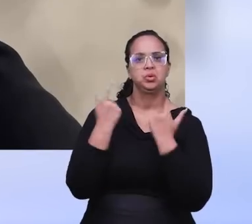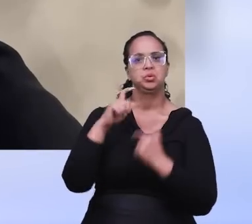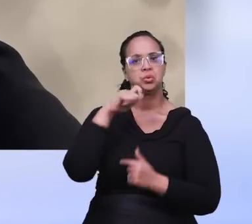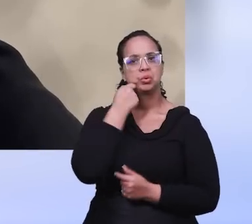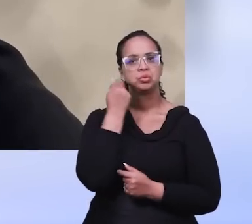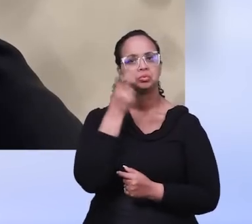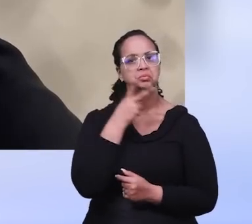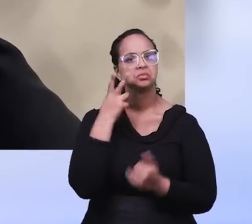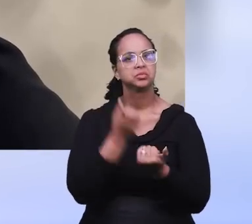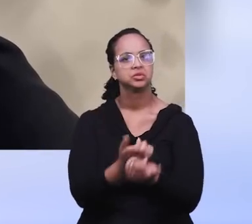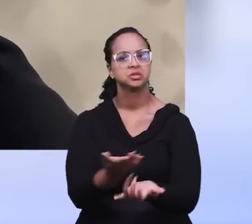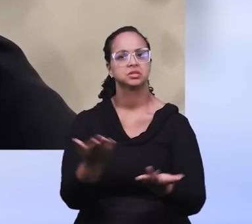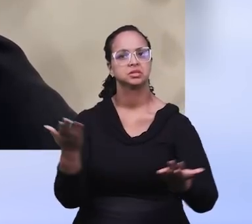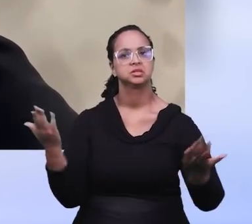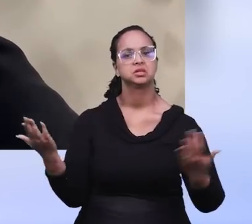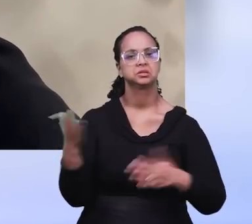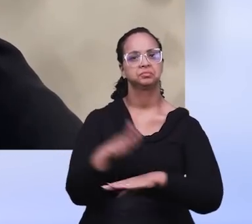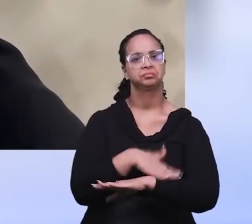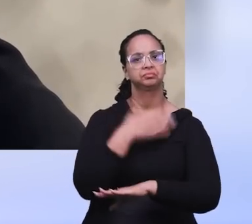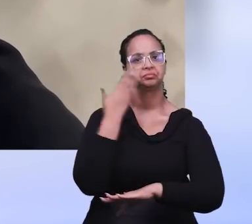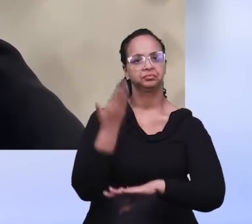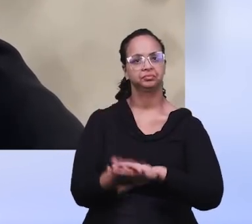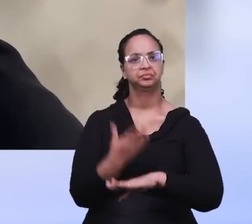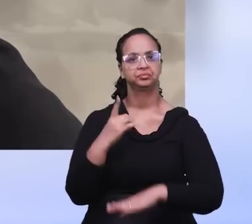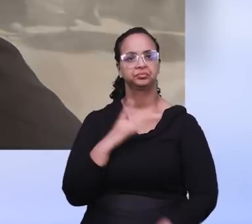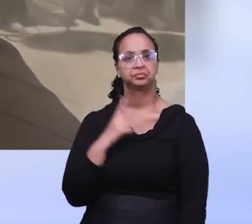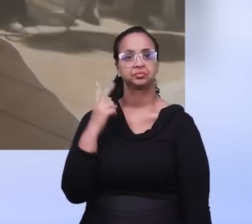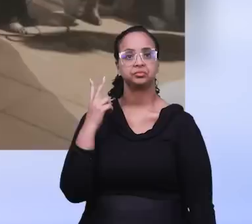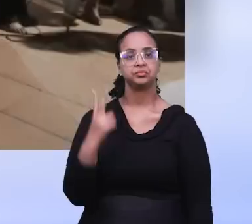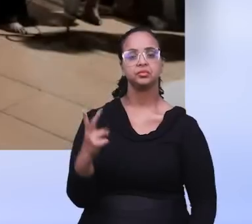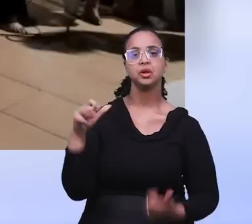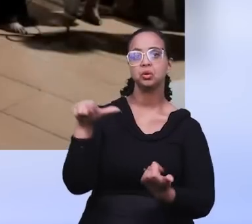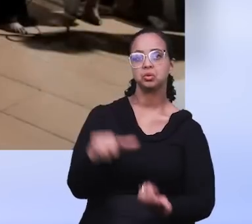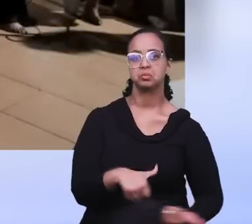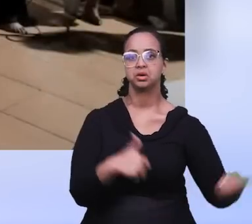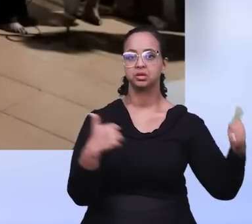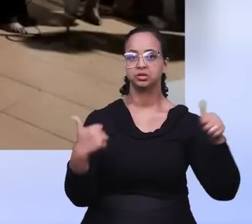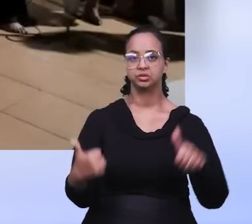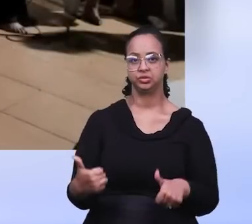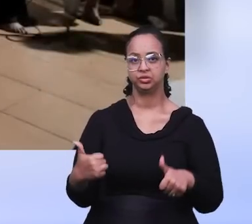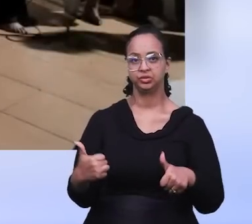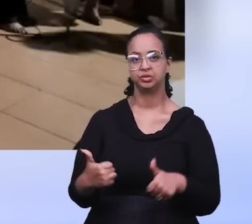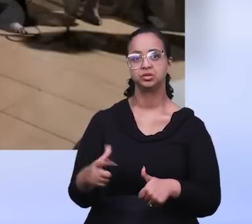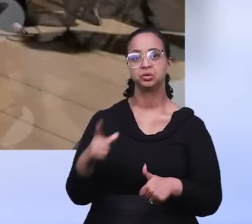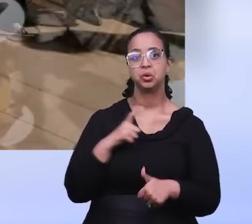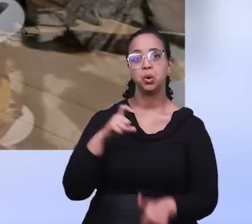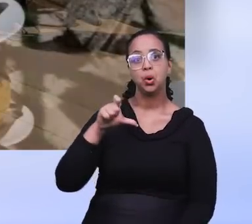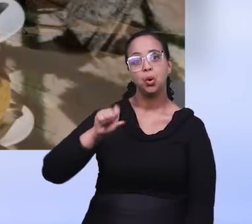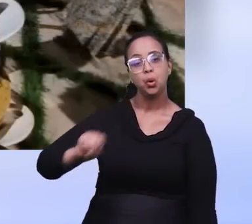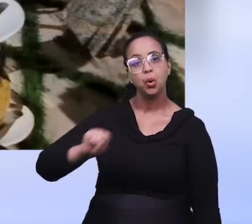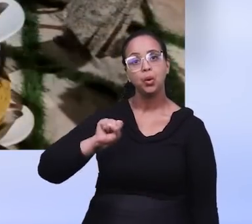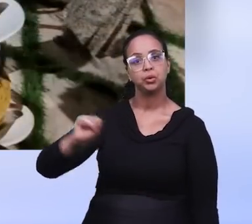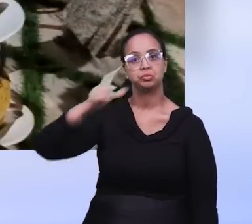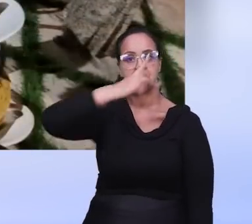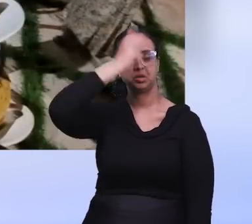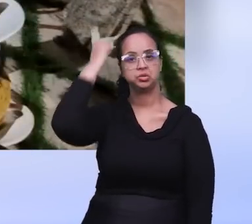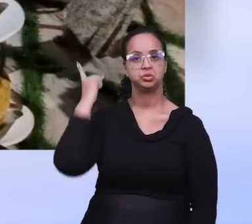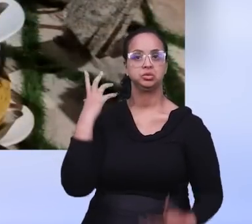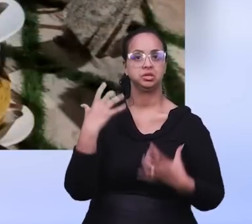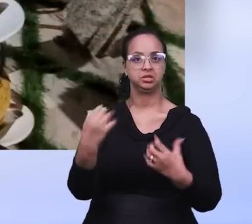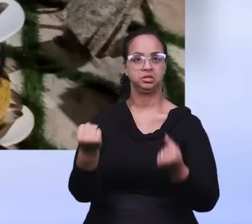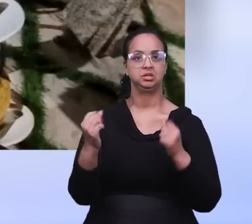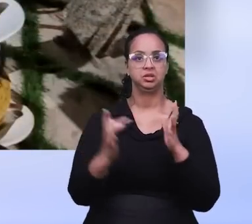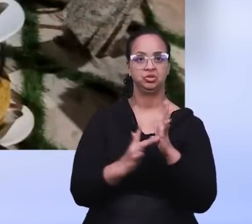de ser. Durante toda essa semana tivemos aqui dois batismos aqui na Universidade de Cacoal, onde oito vidas